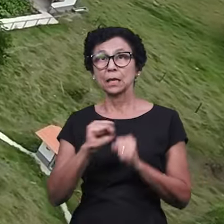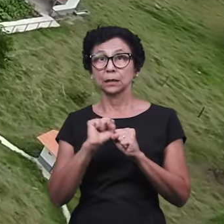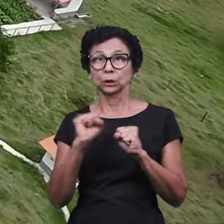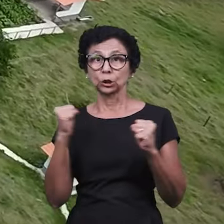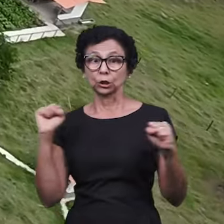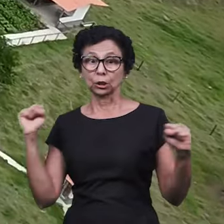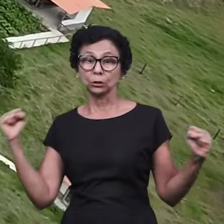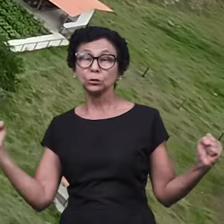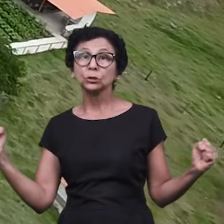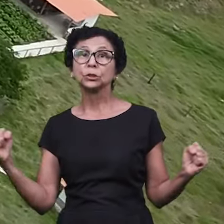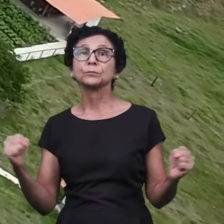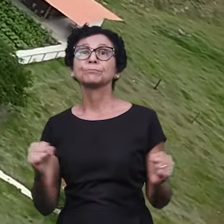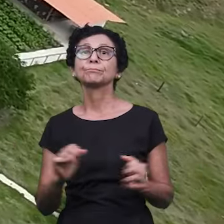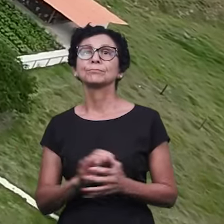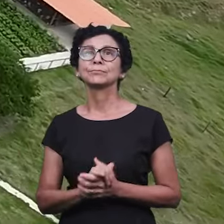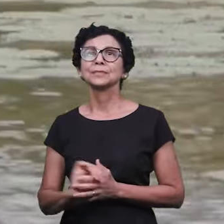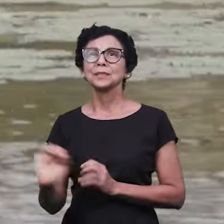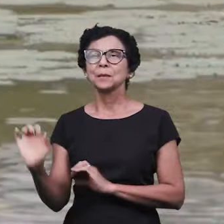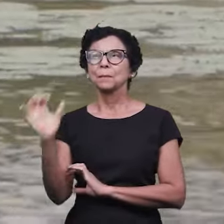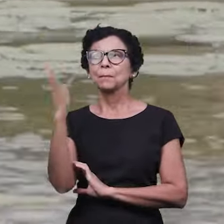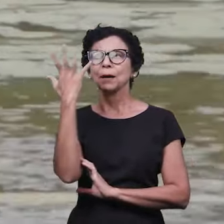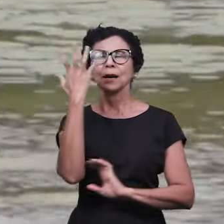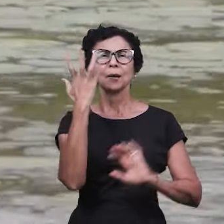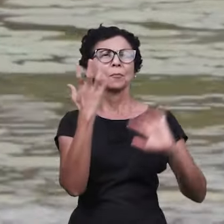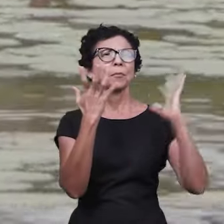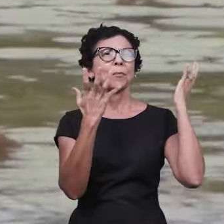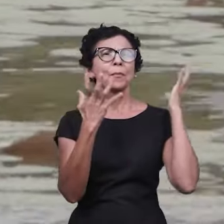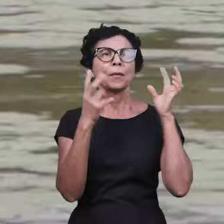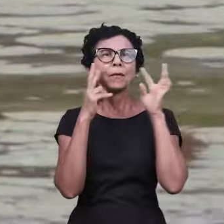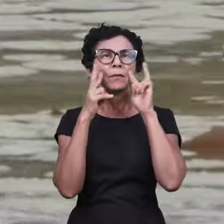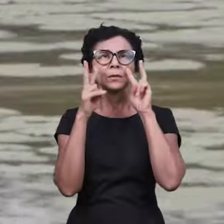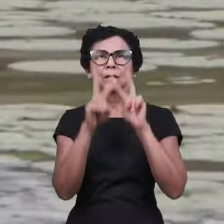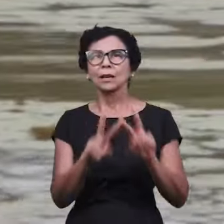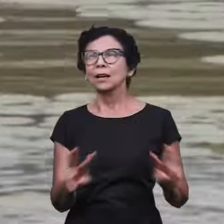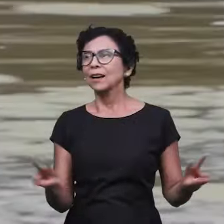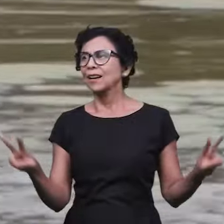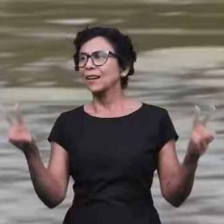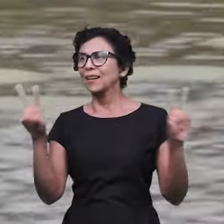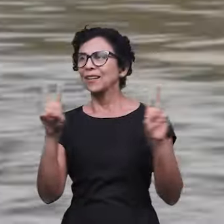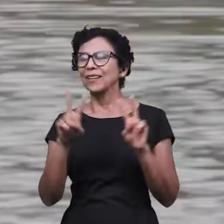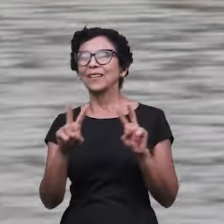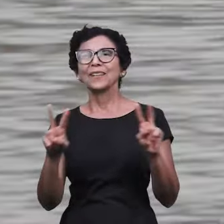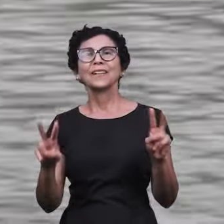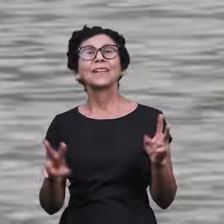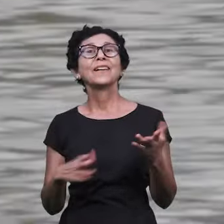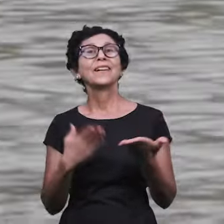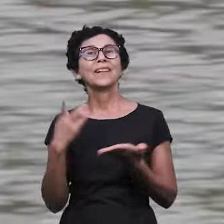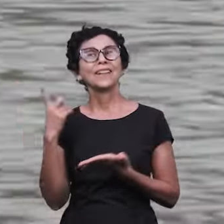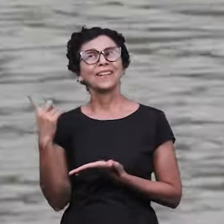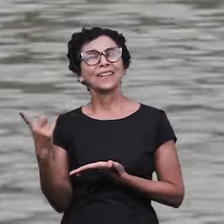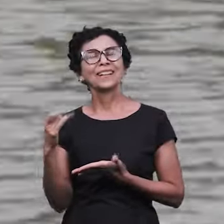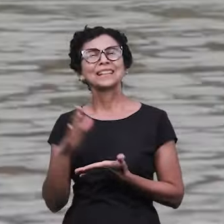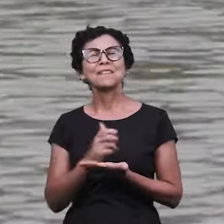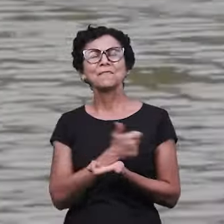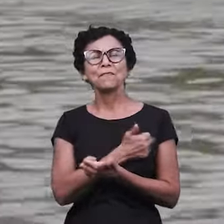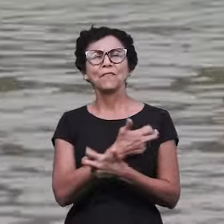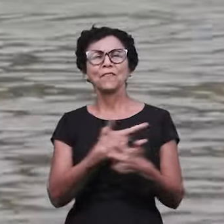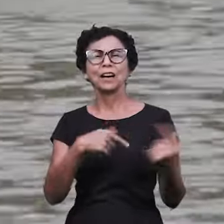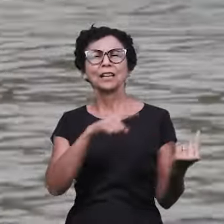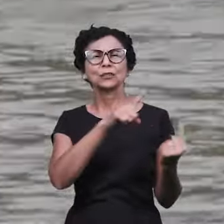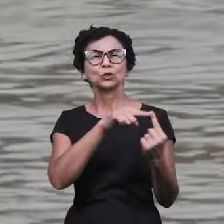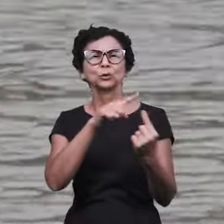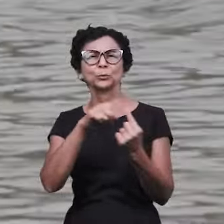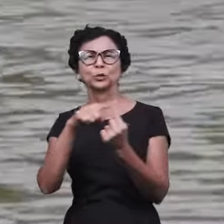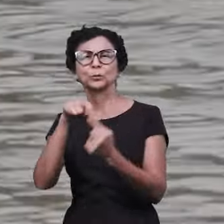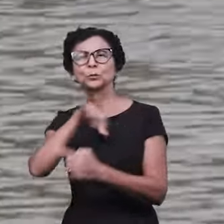Aqui, a natureza predomina em toda a parte. A começar pela criação diversificada